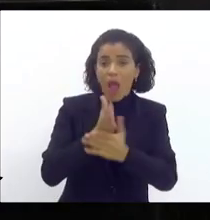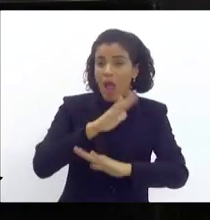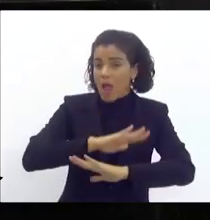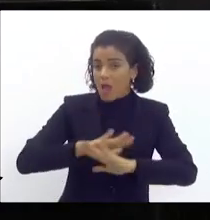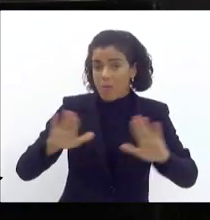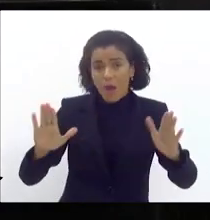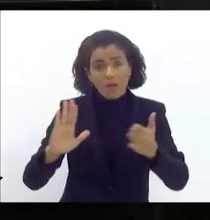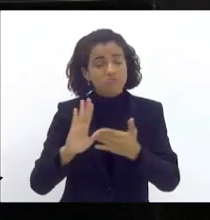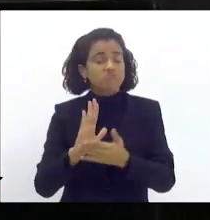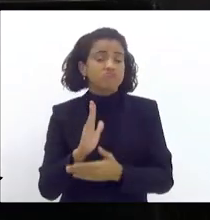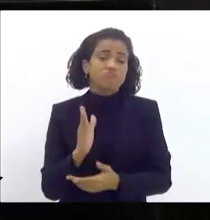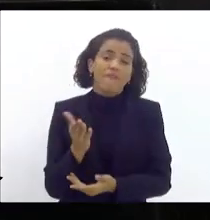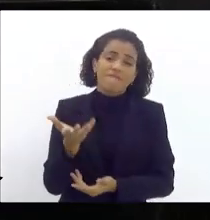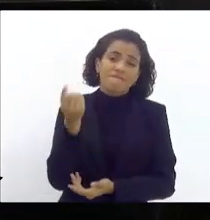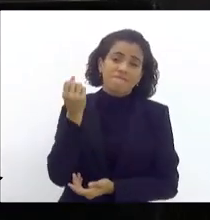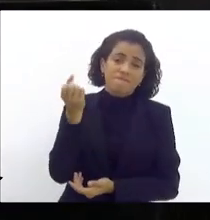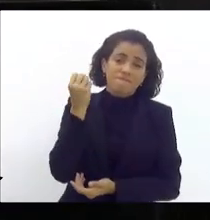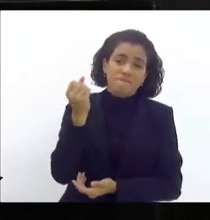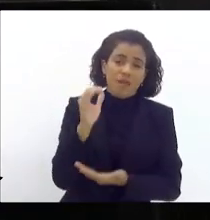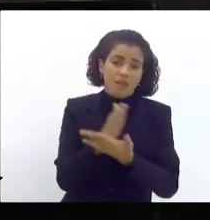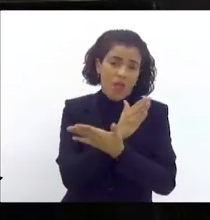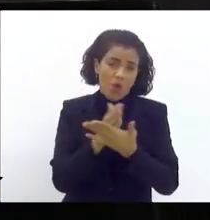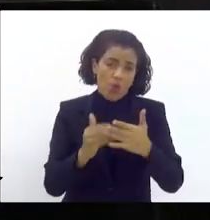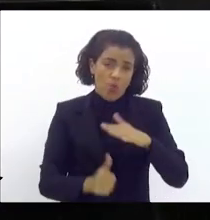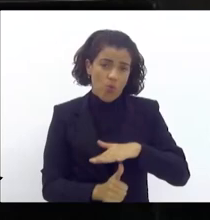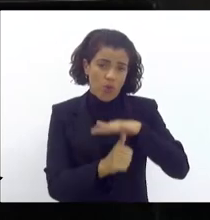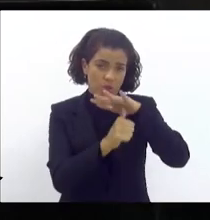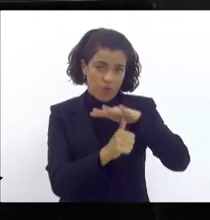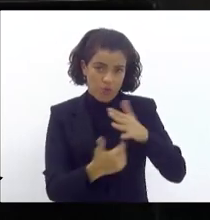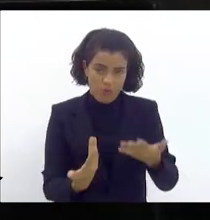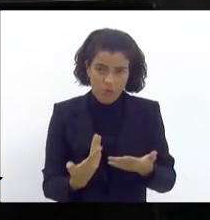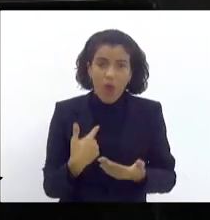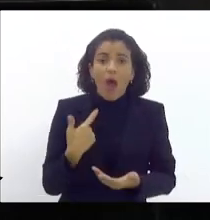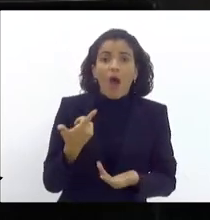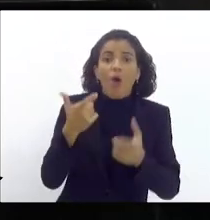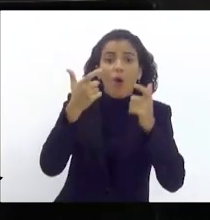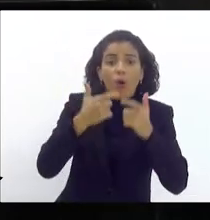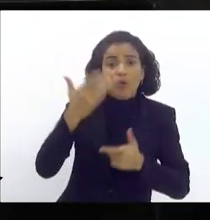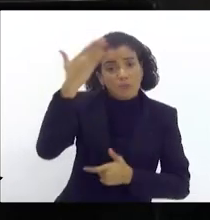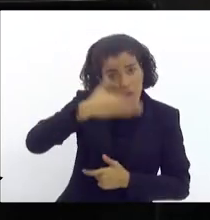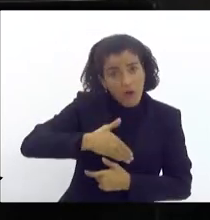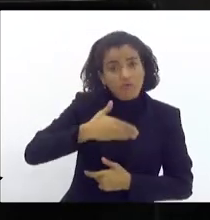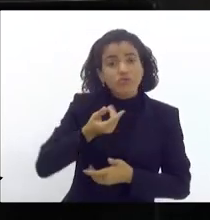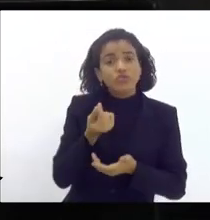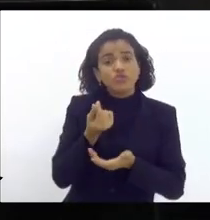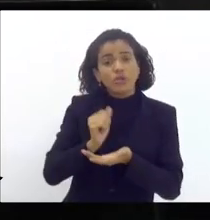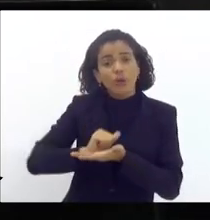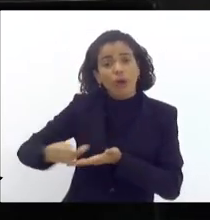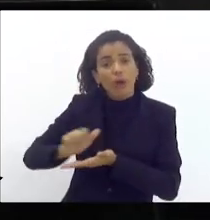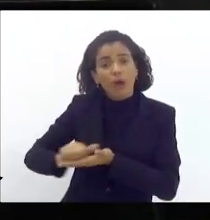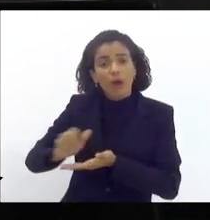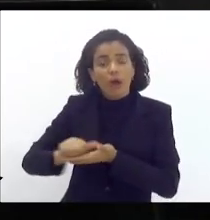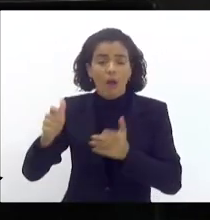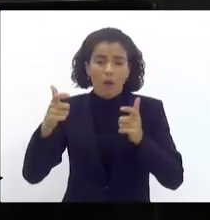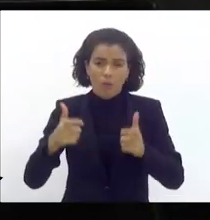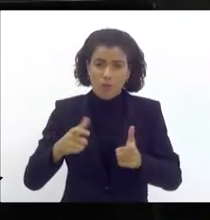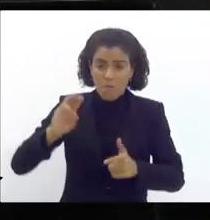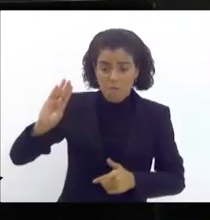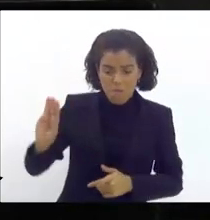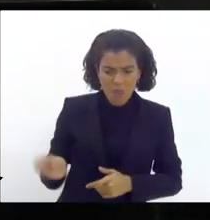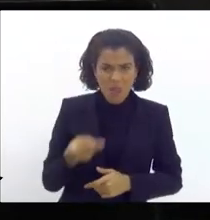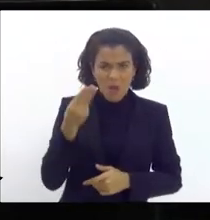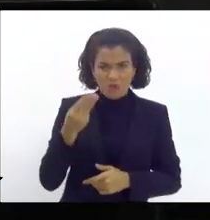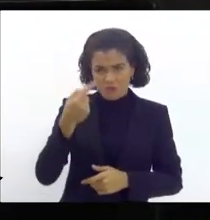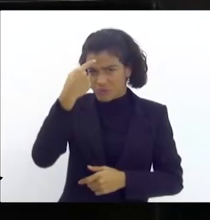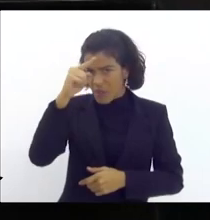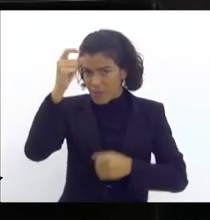alguns reitores que não sabiam explicar onde o dinheiro estava sendo gasto. Onde já se viu uma pessoa pegar milhões e não